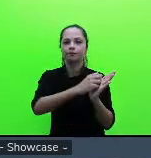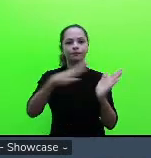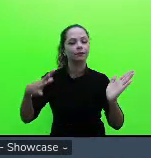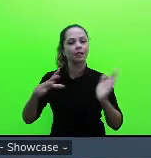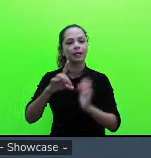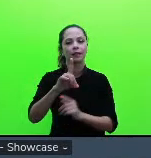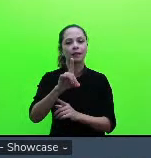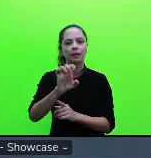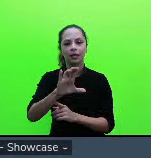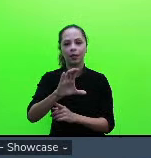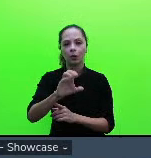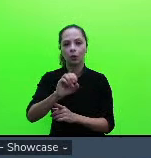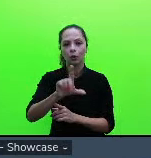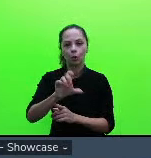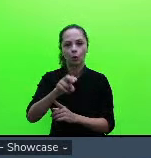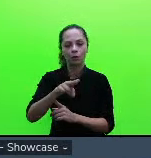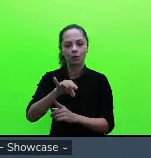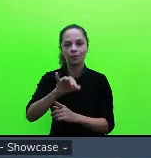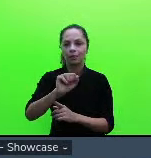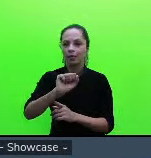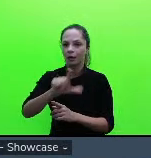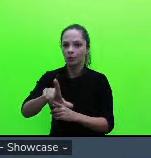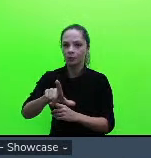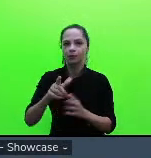providências em Brasil